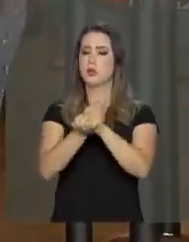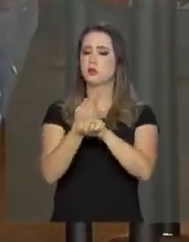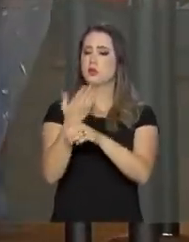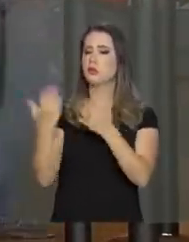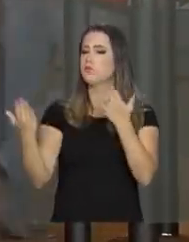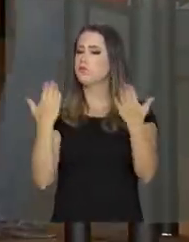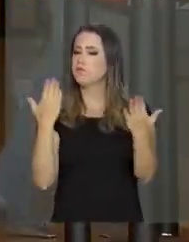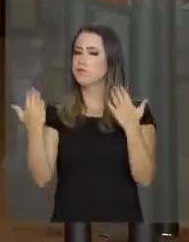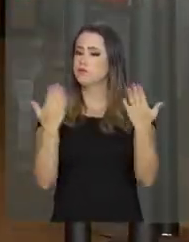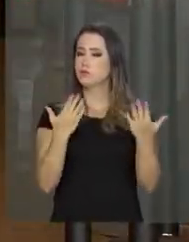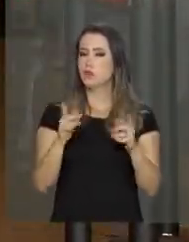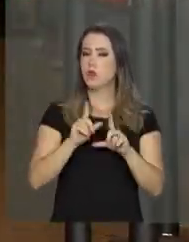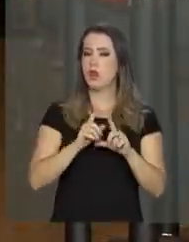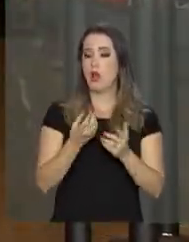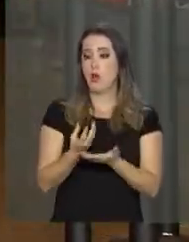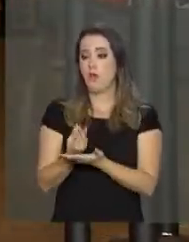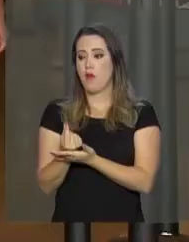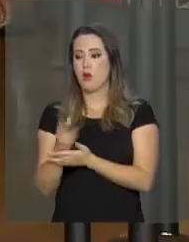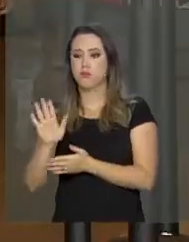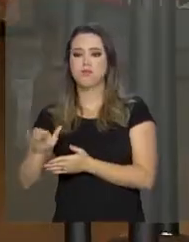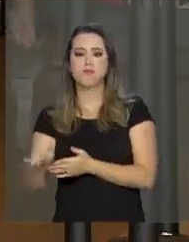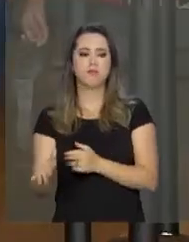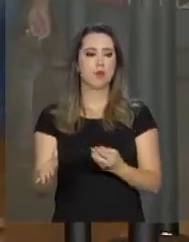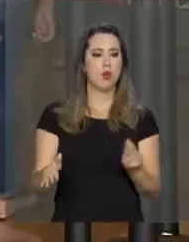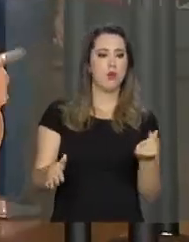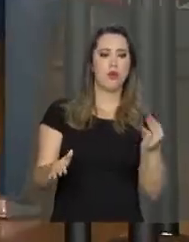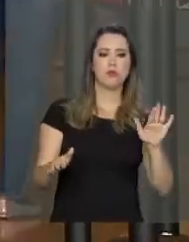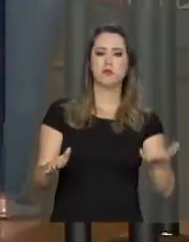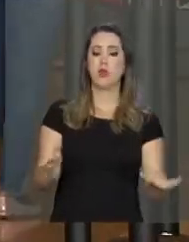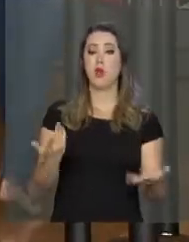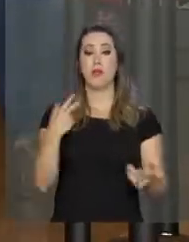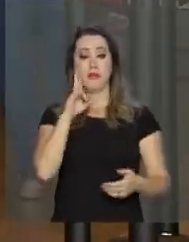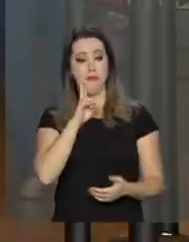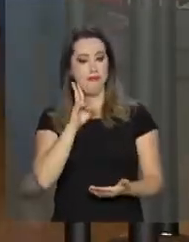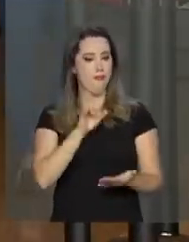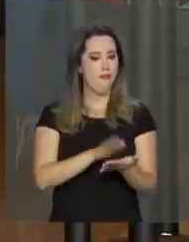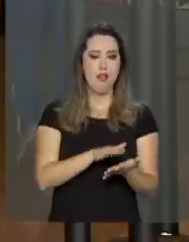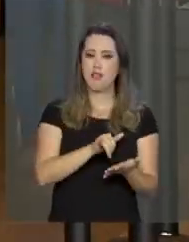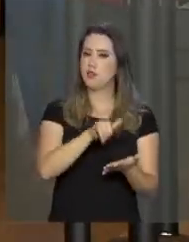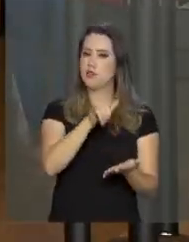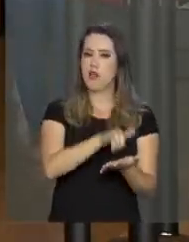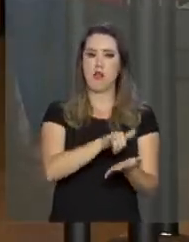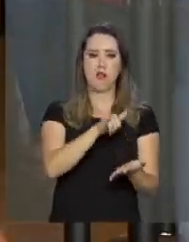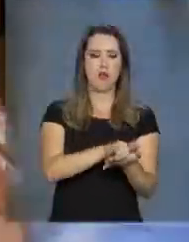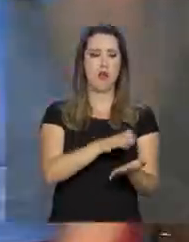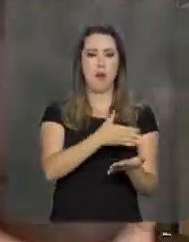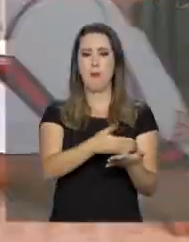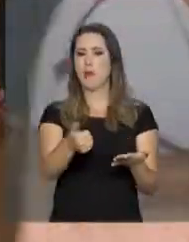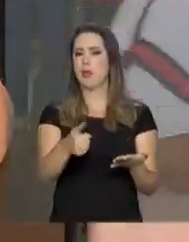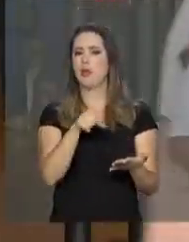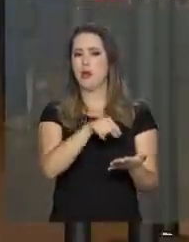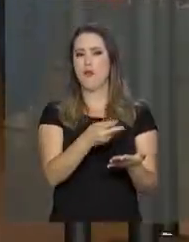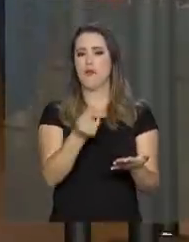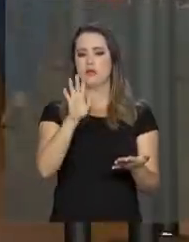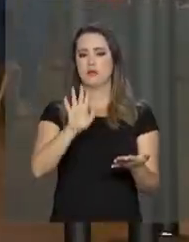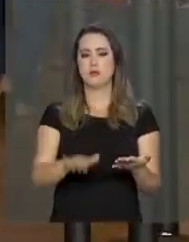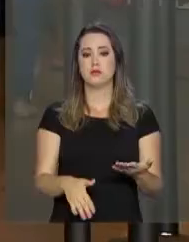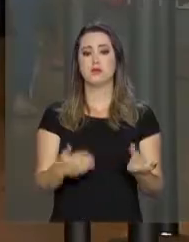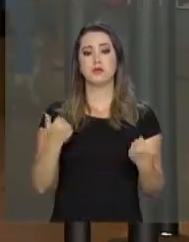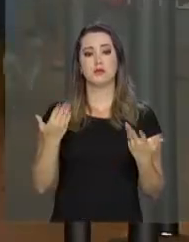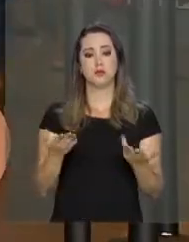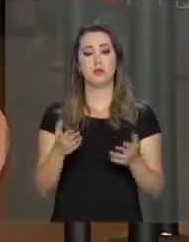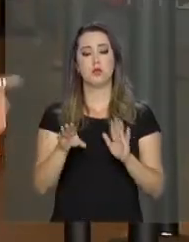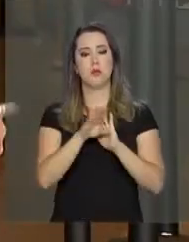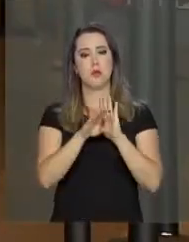comparar as ofertas de serviços. Dá para conferir na hora, pelo celular, qual é a melhor oferta no seu caso, a mais barata, para